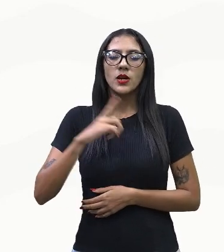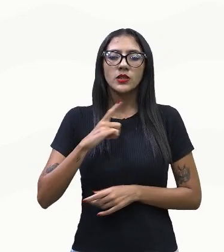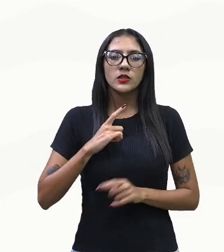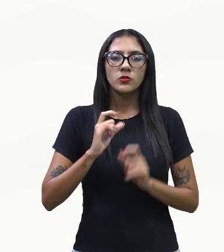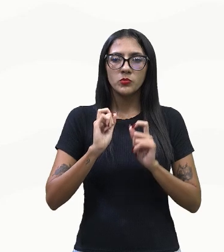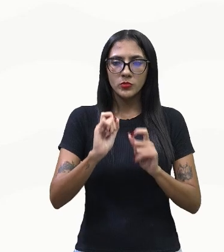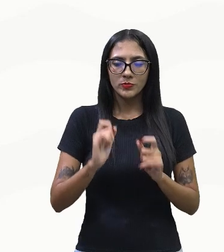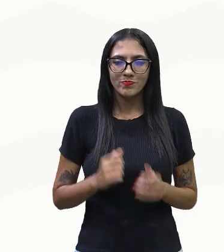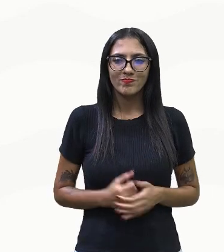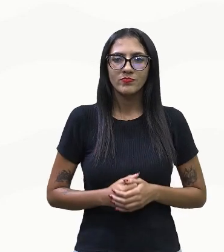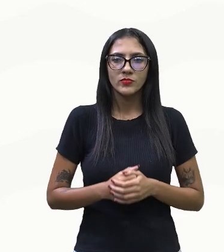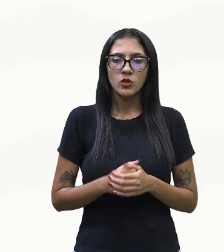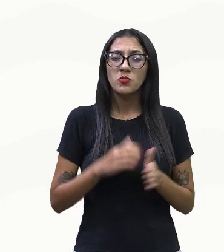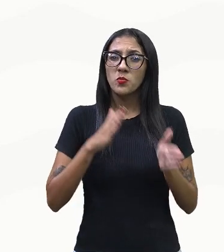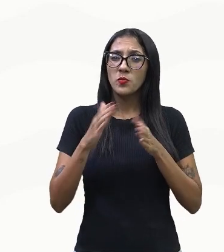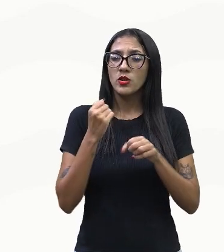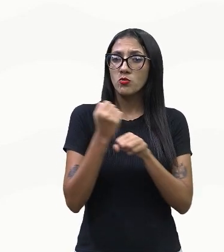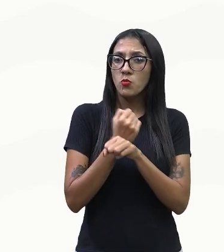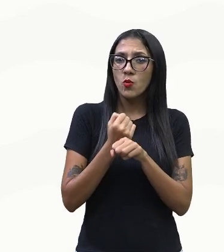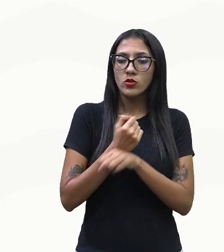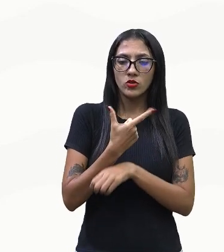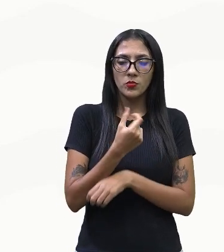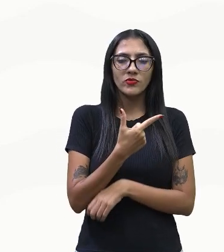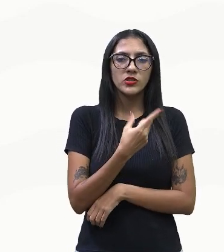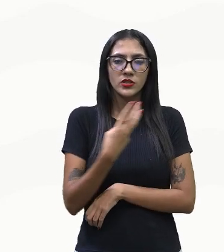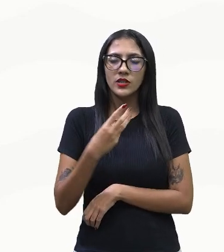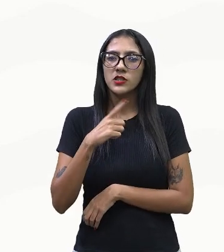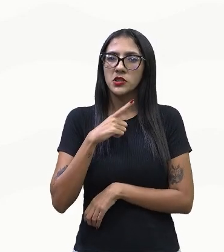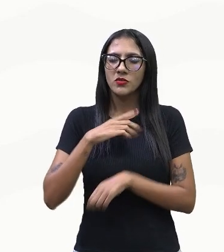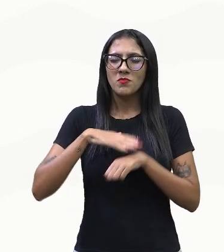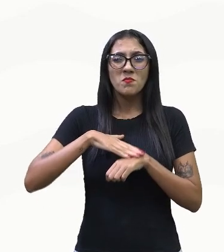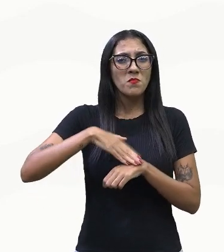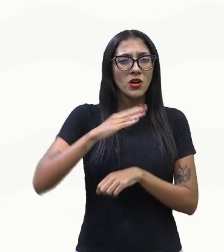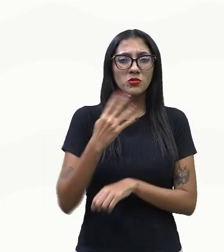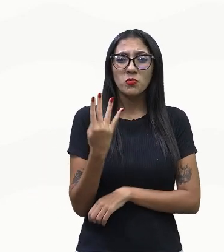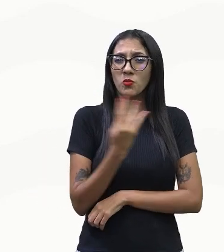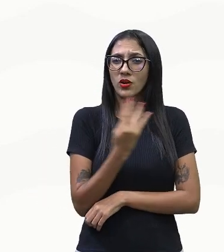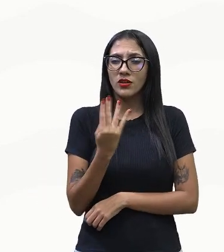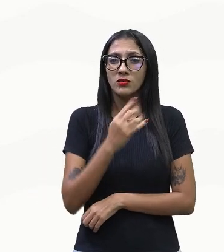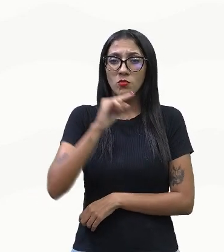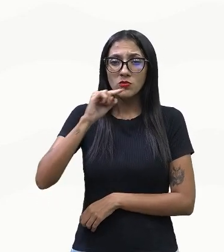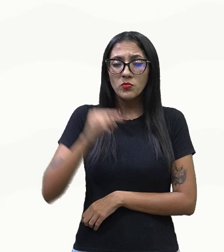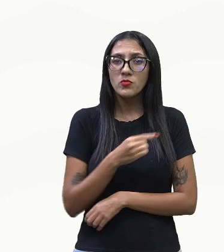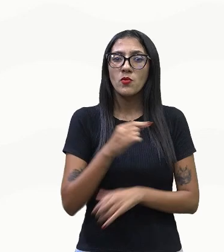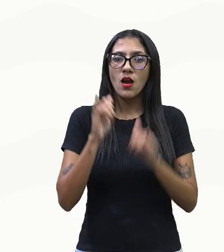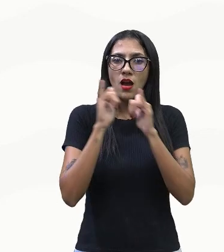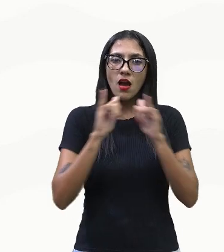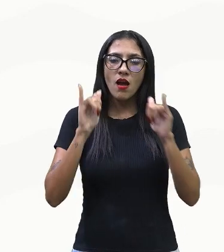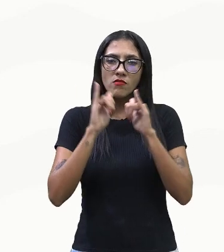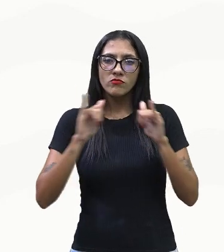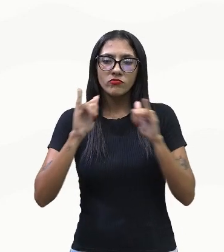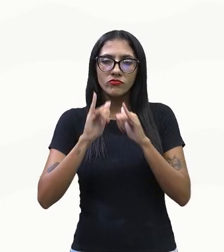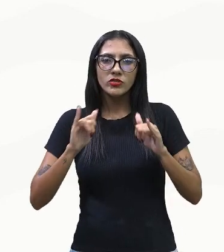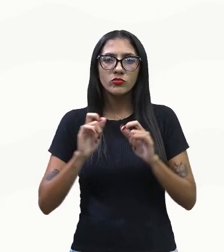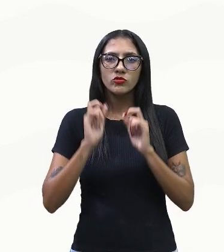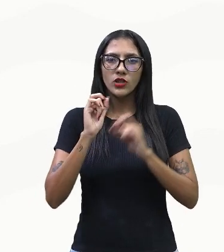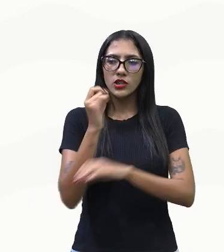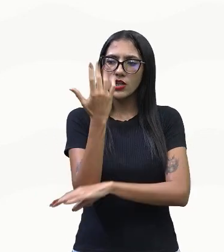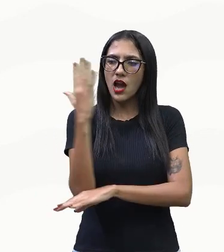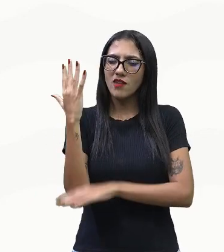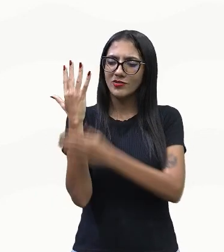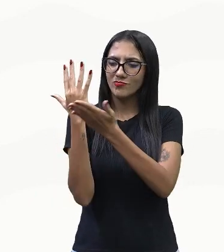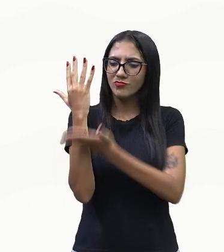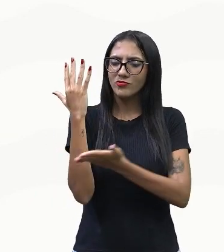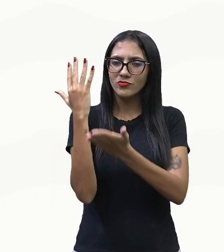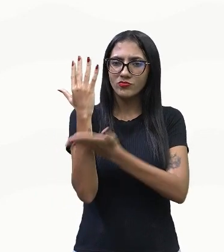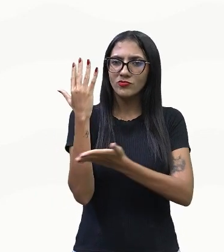teve ao longo de 2023 mais de 44 mil alertas de áreas de desmatamento. E aí,